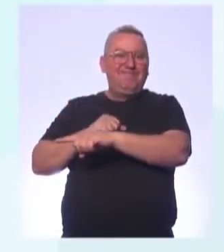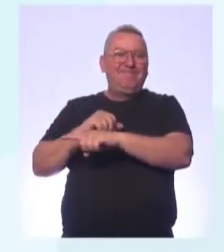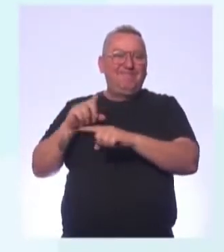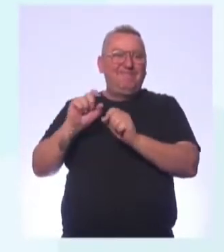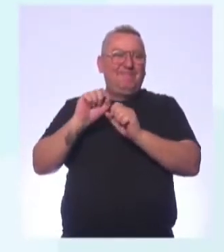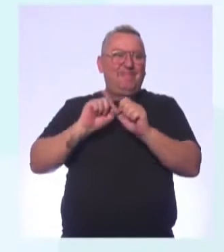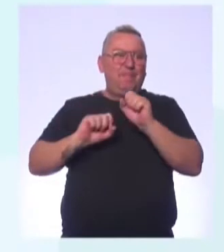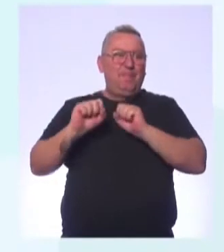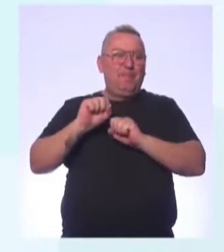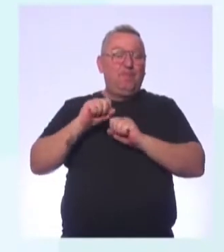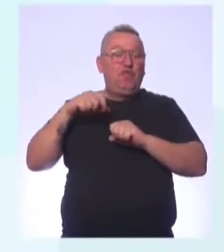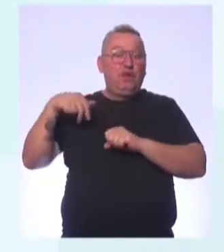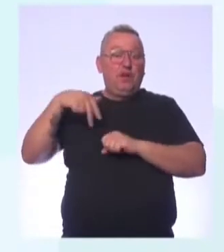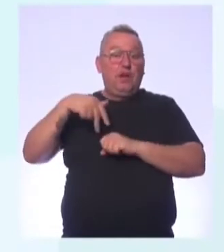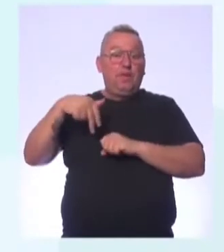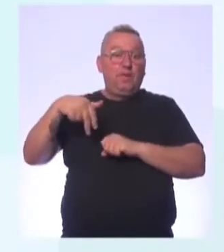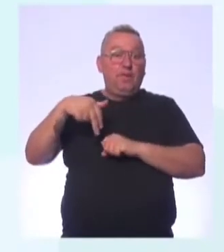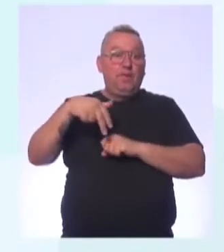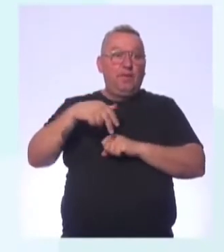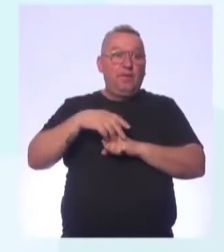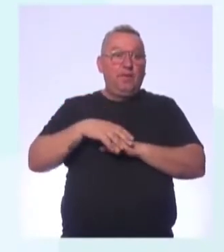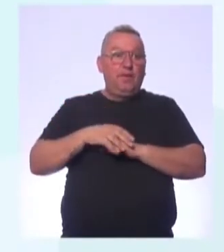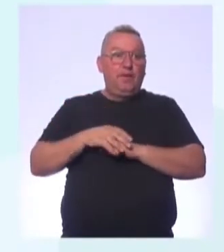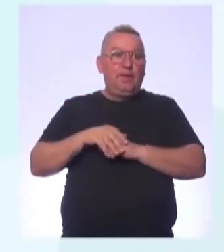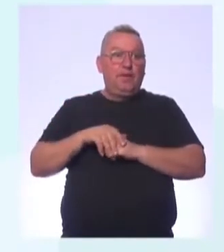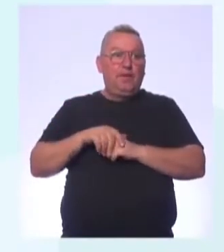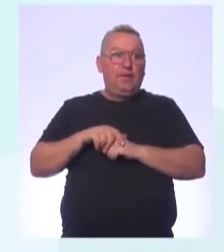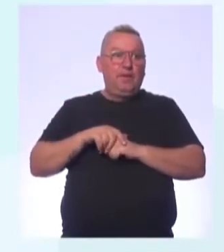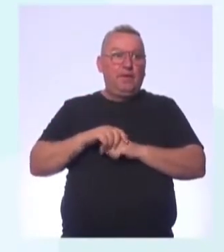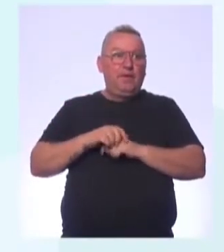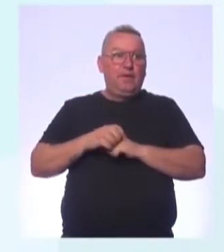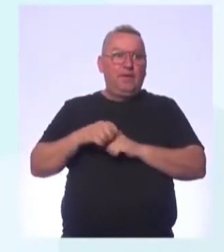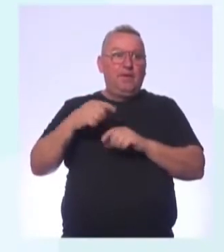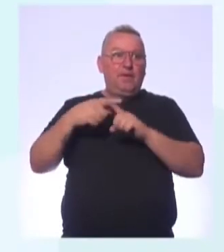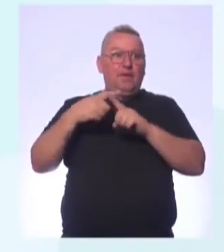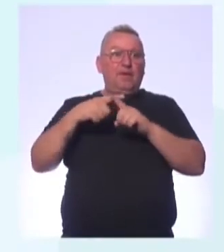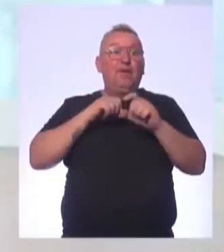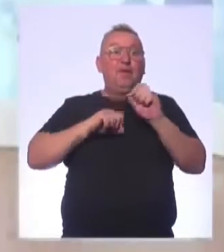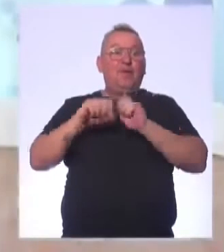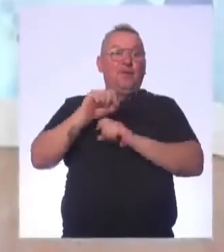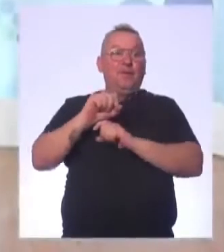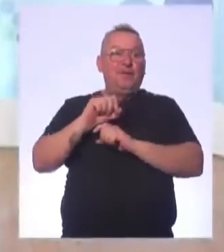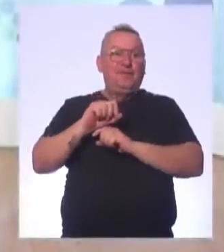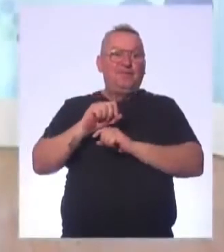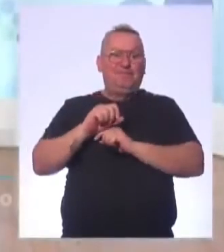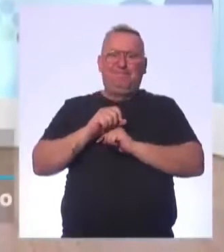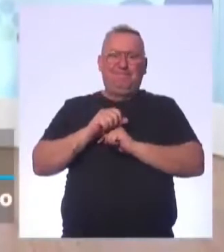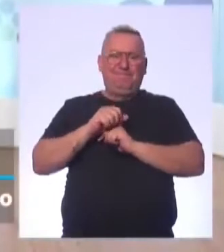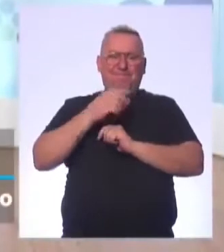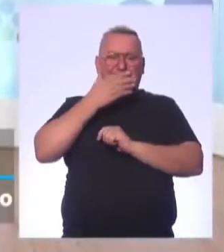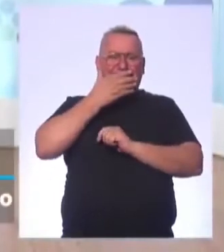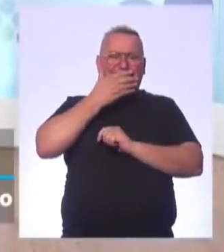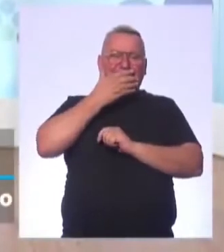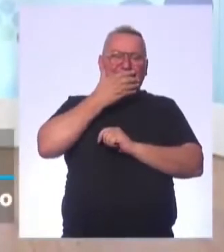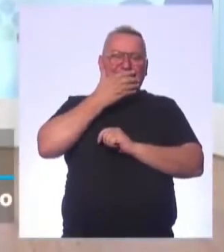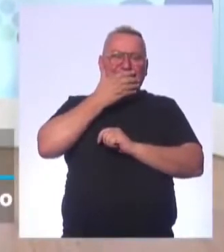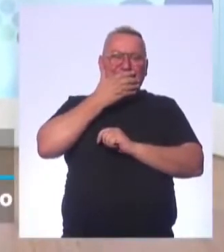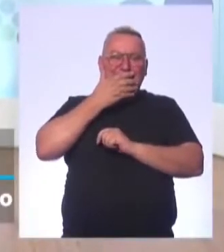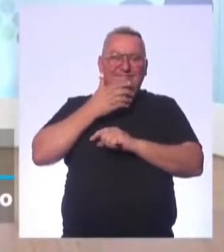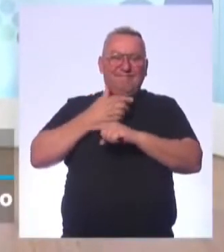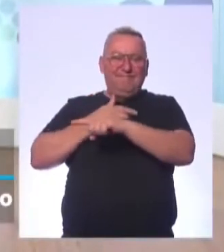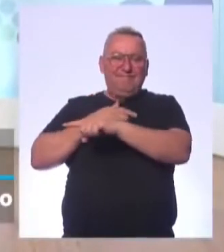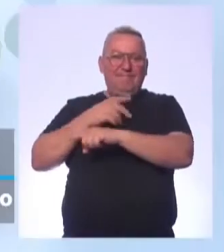provas de caminhada aí. Repete essa palavra. Melhor não. Porque o Sidney fez assim, ó. Vamos lá, Sidney. Aqui,